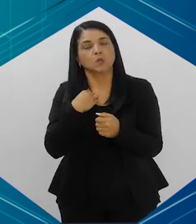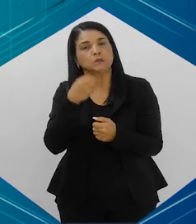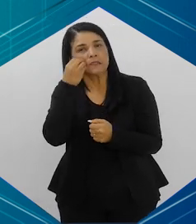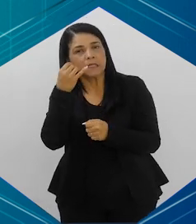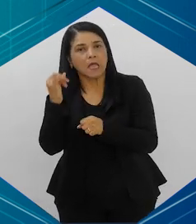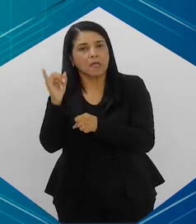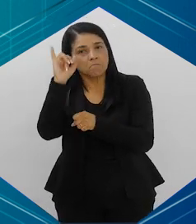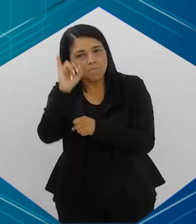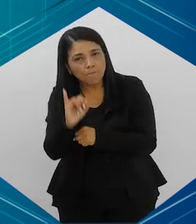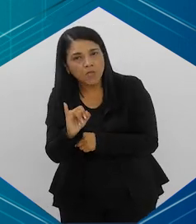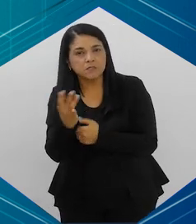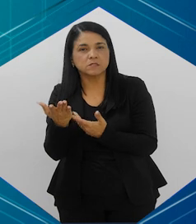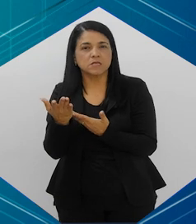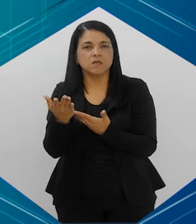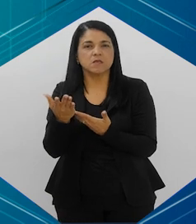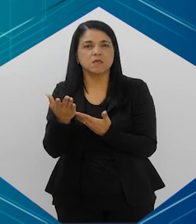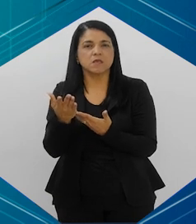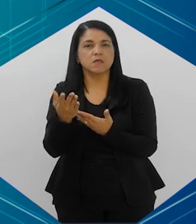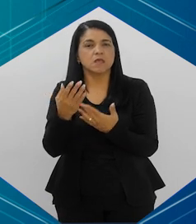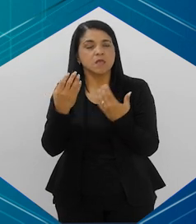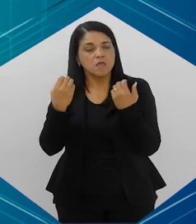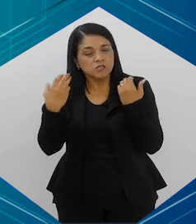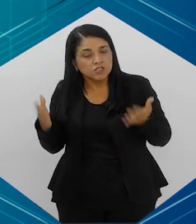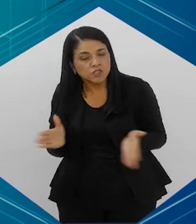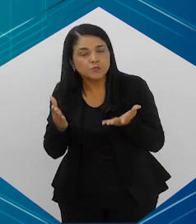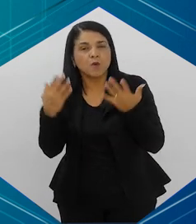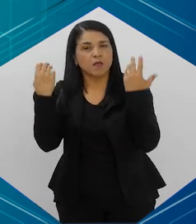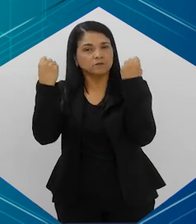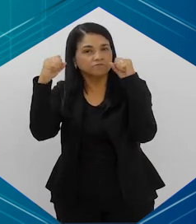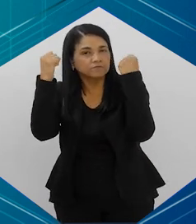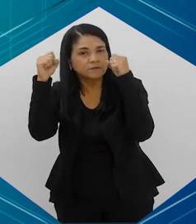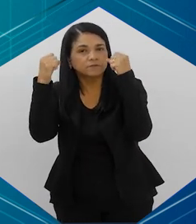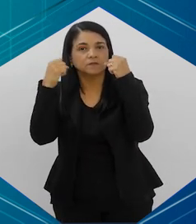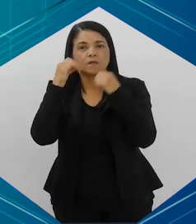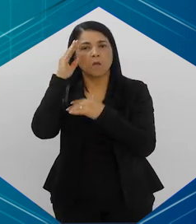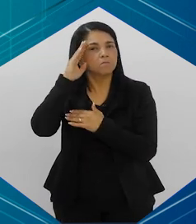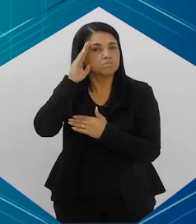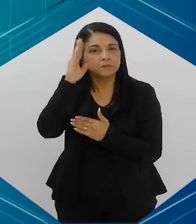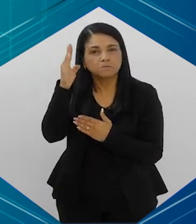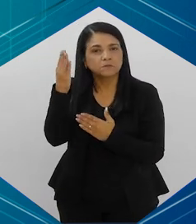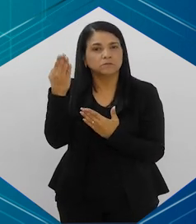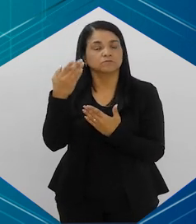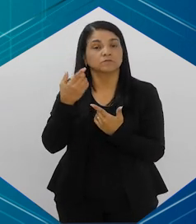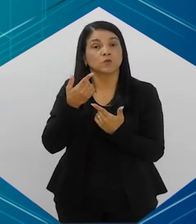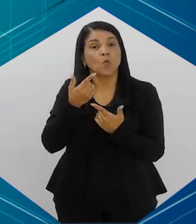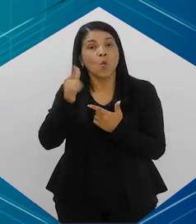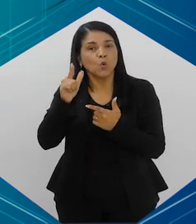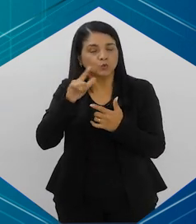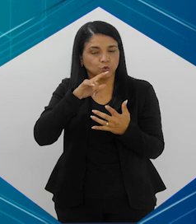tentar emagrecer, para estimular a fazer uma atividade física. Eu acho que isso é fundamental. Em outros países,